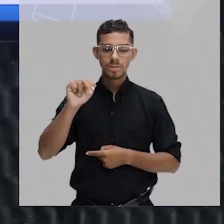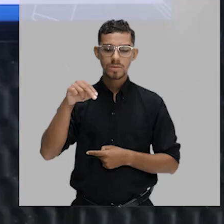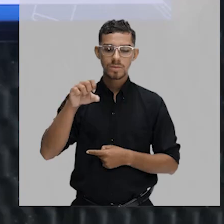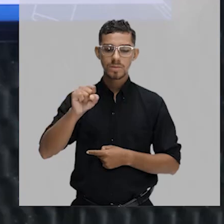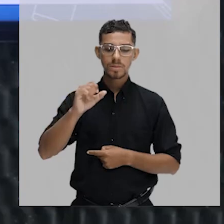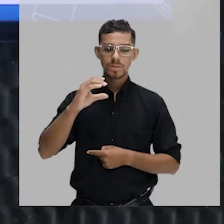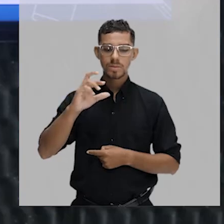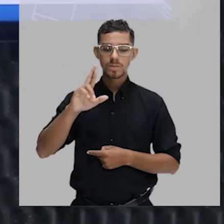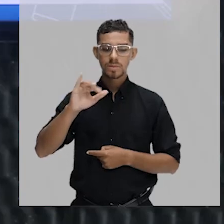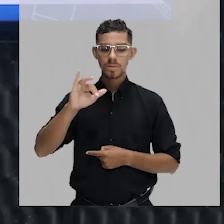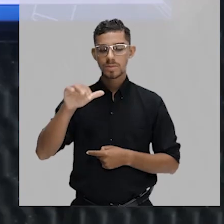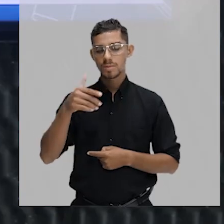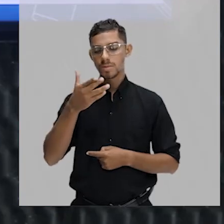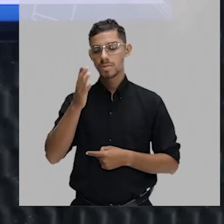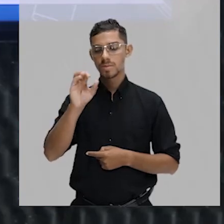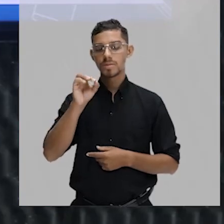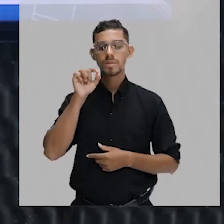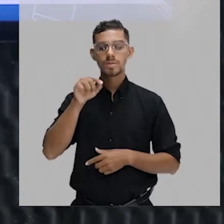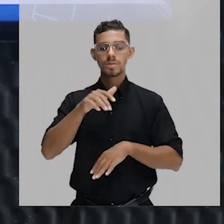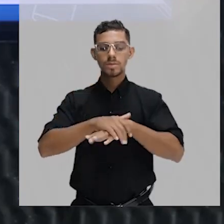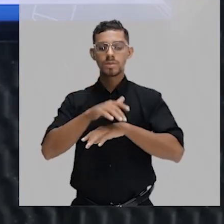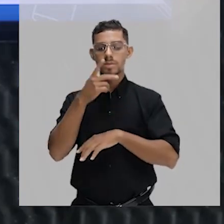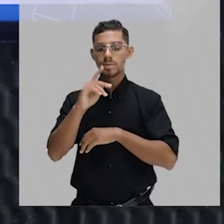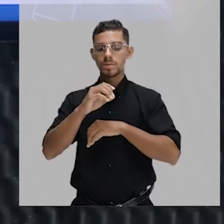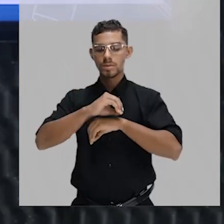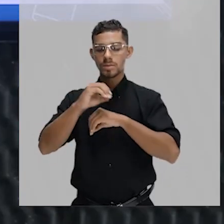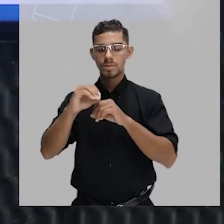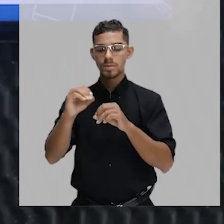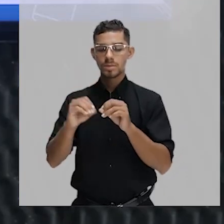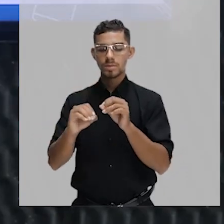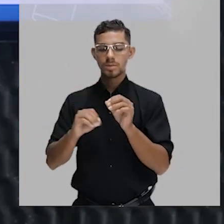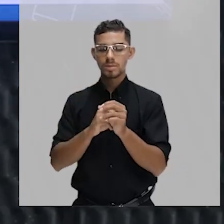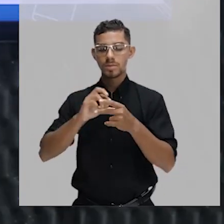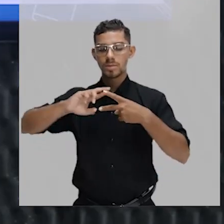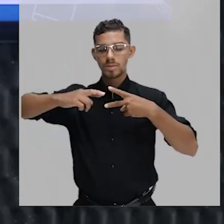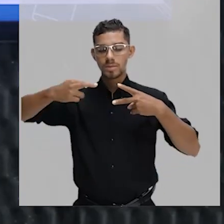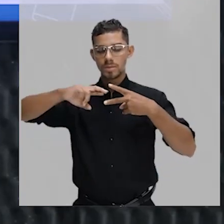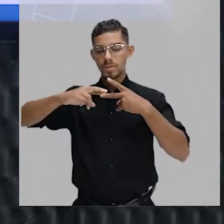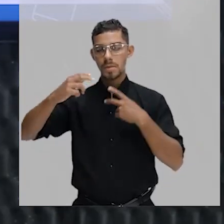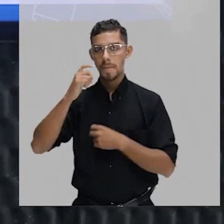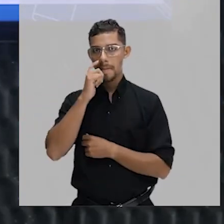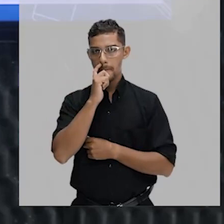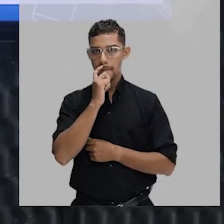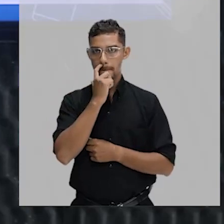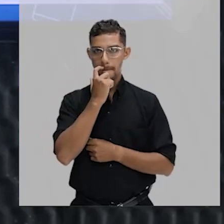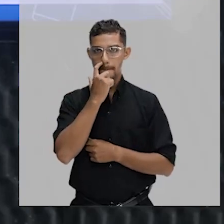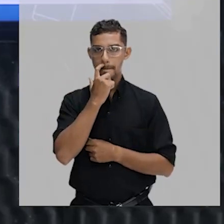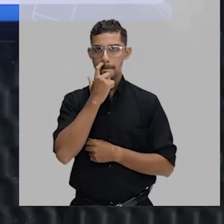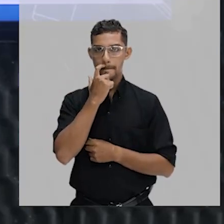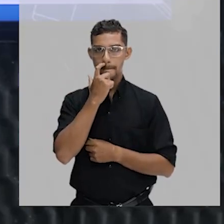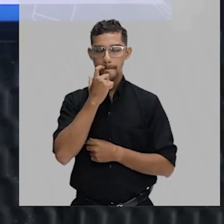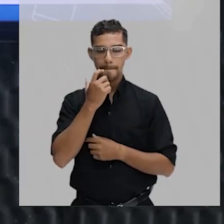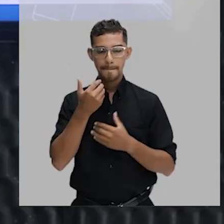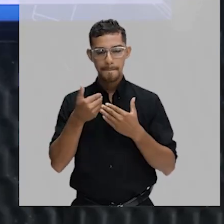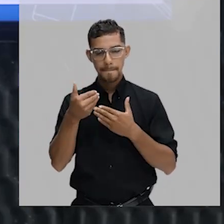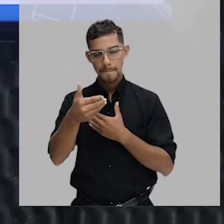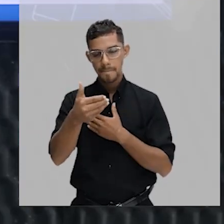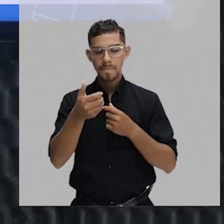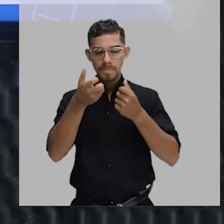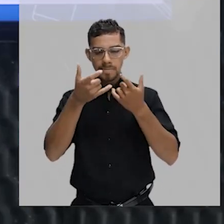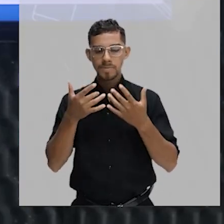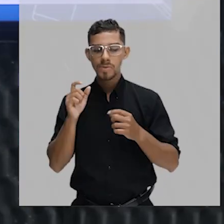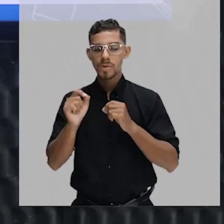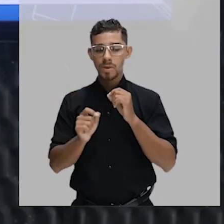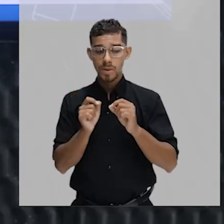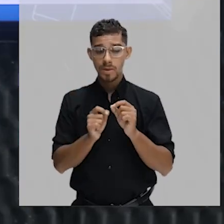vocês já sabem, é o processo de produção da molécula de RNA. Então, dá-se início à